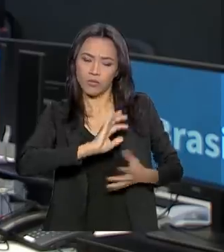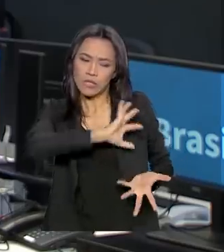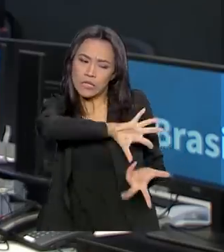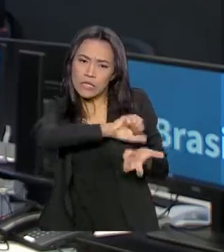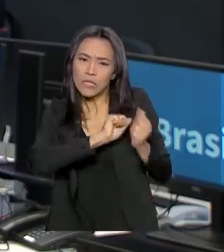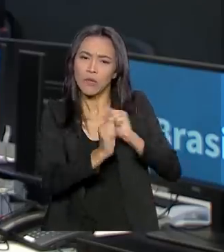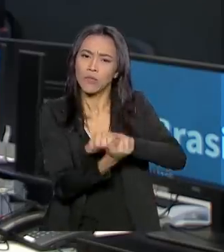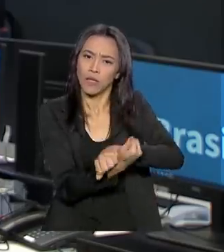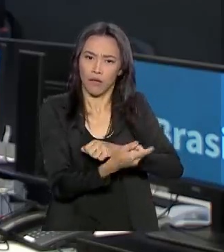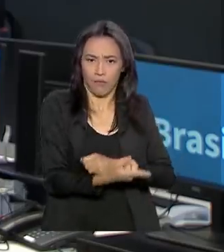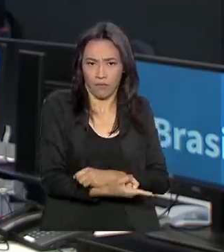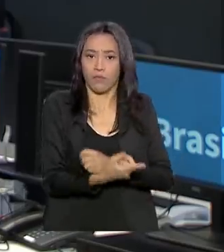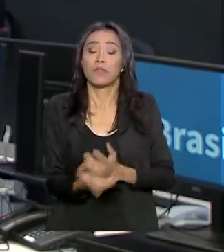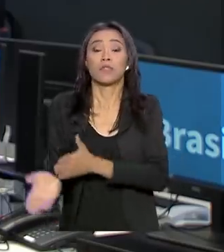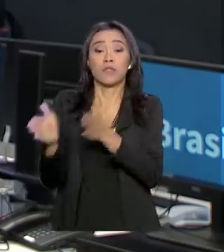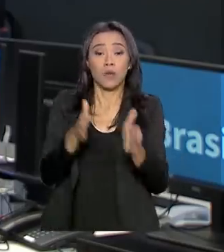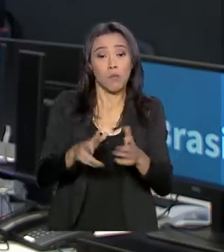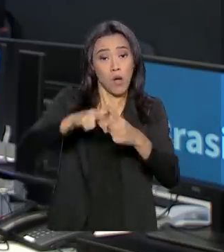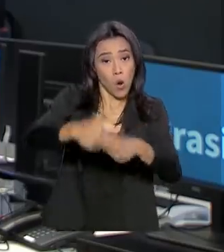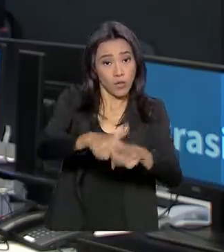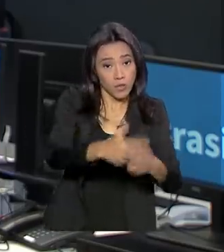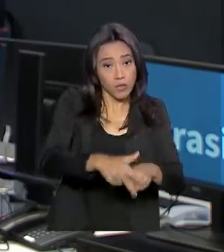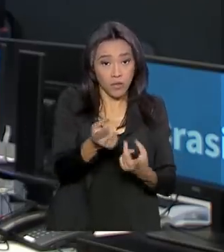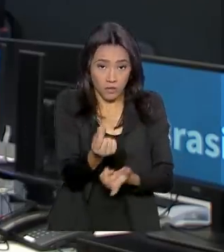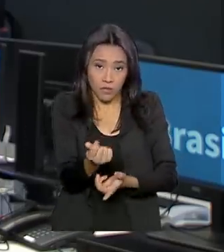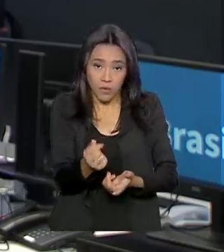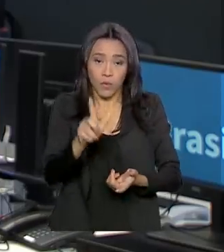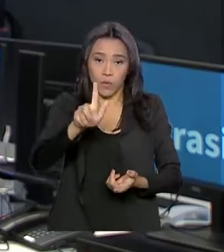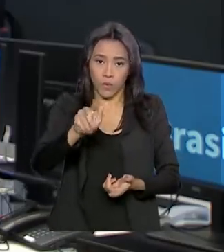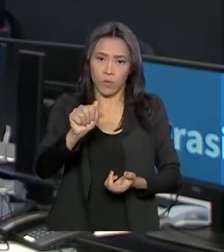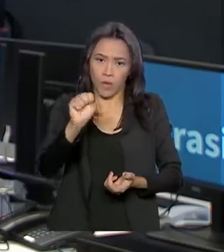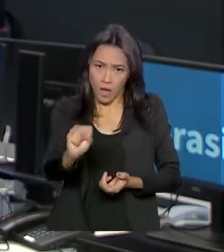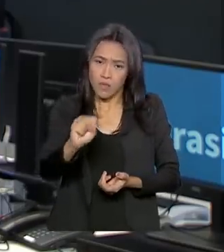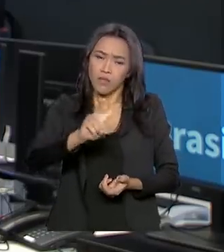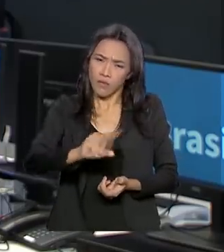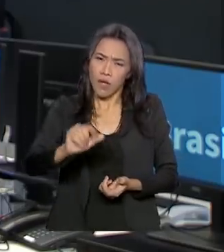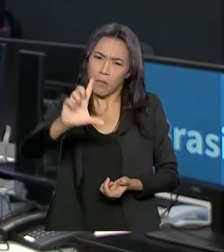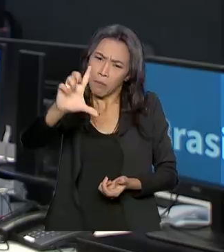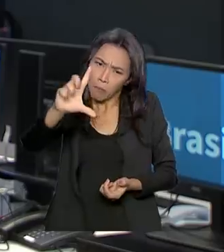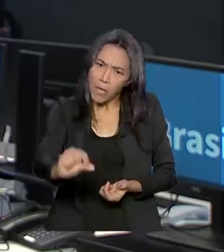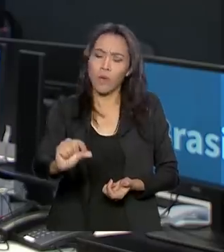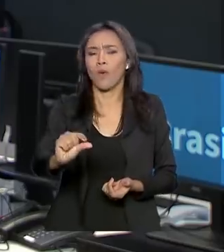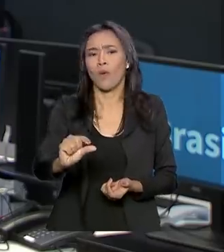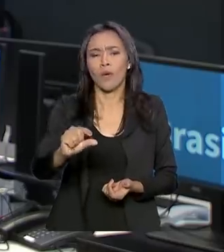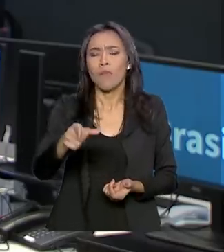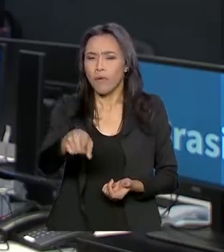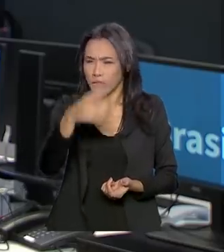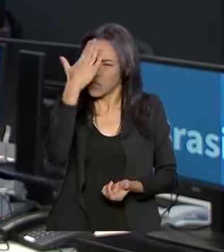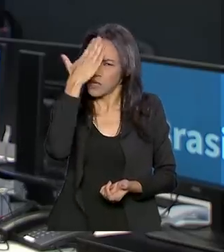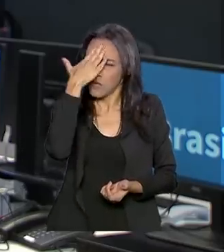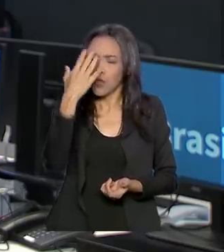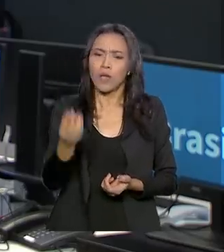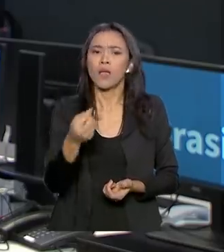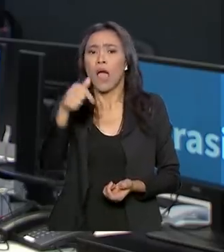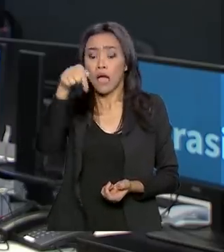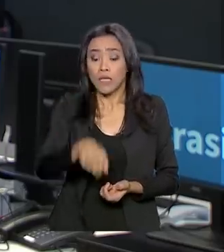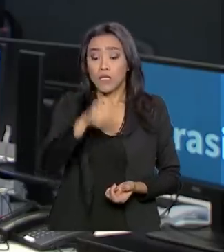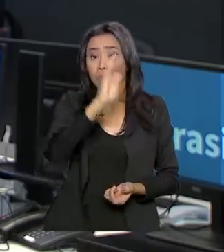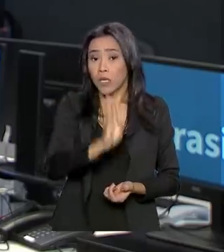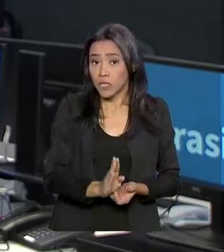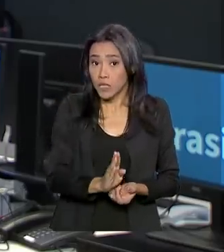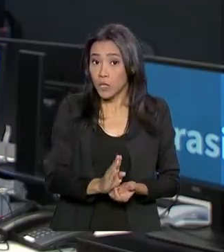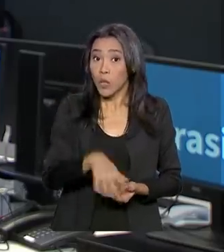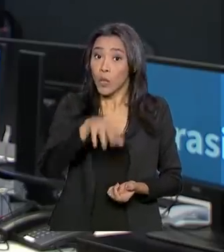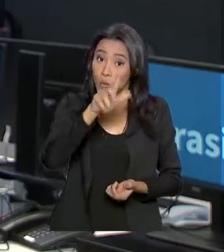distorção no preço do mercado brasileiro, a decisão deve baratear o preço do gás. Para se ter uma ideia, enquanto aqui no Brasil